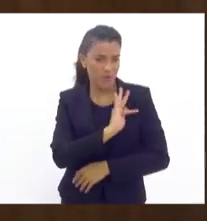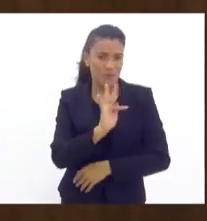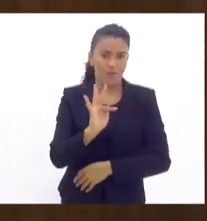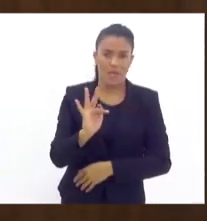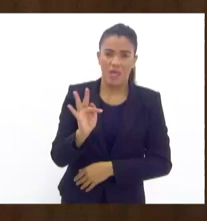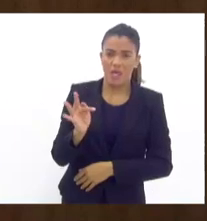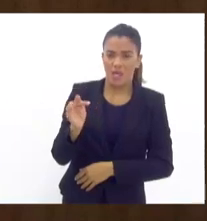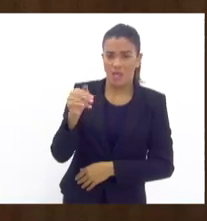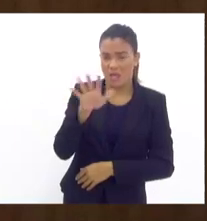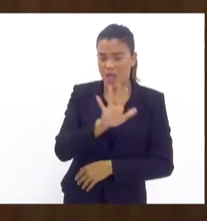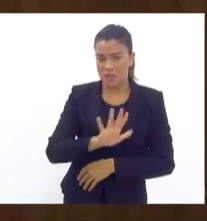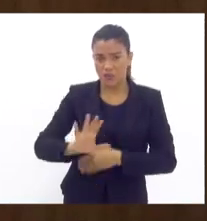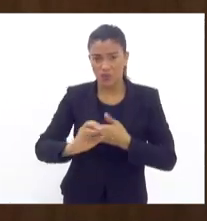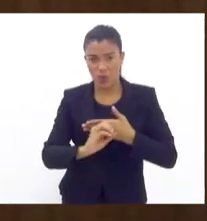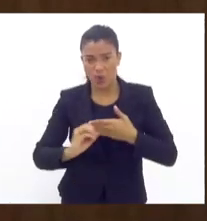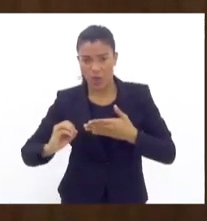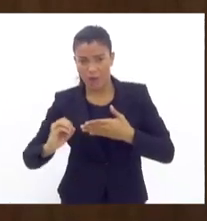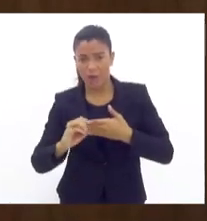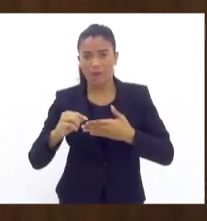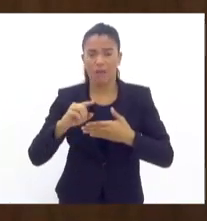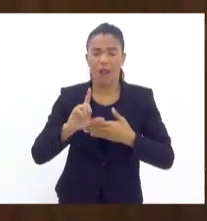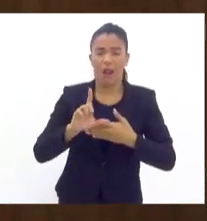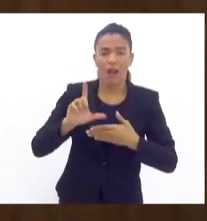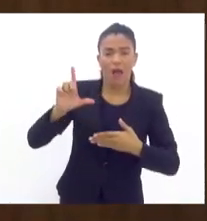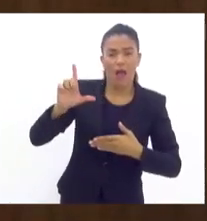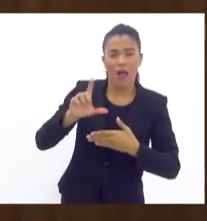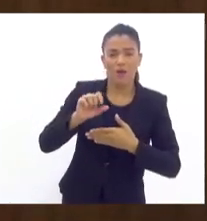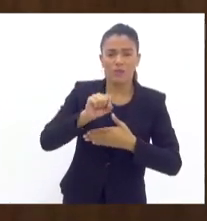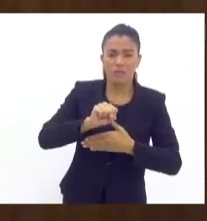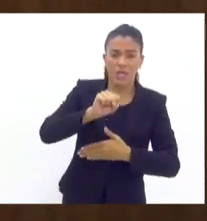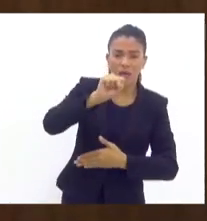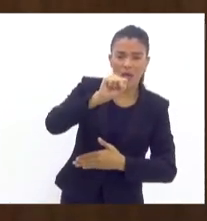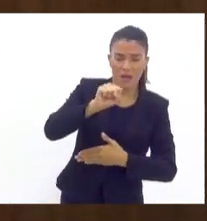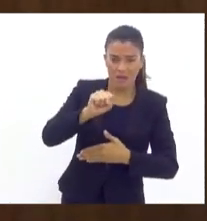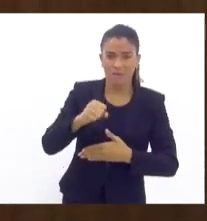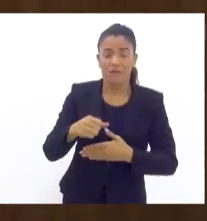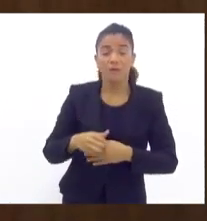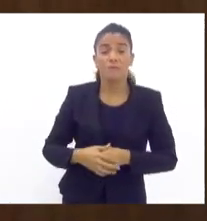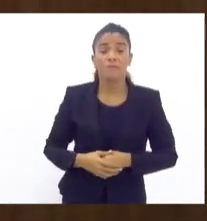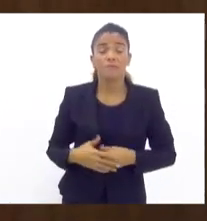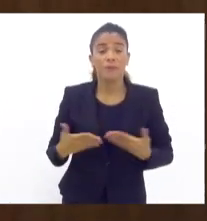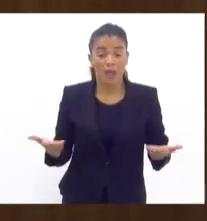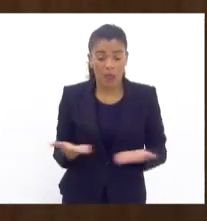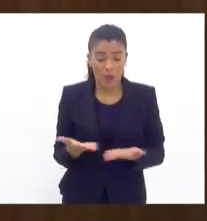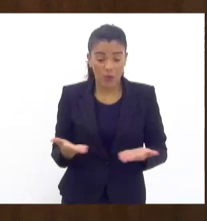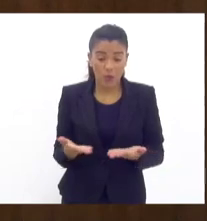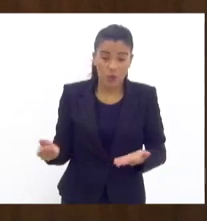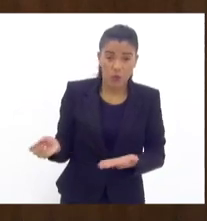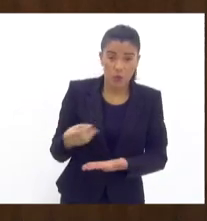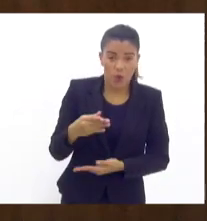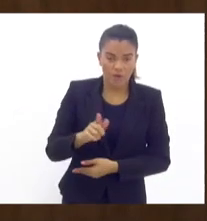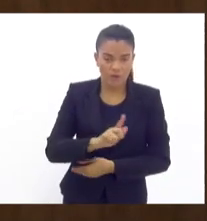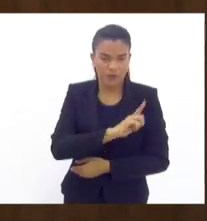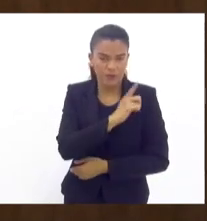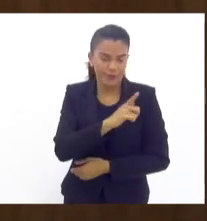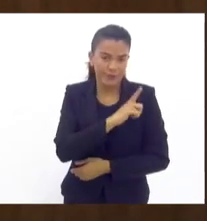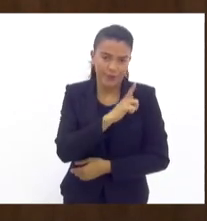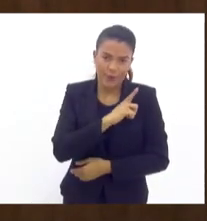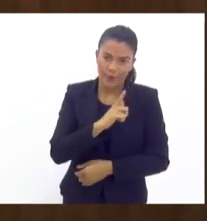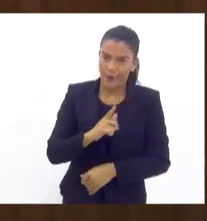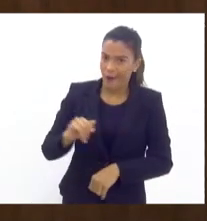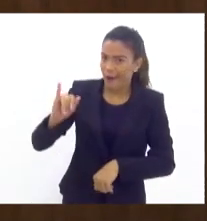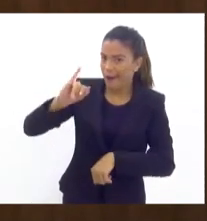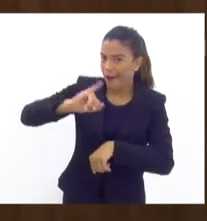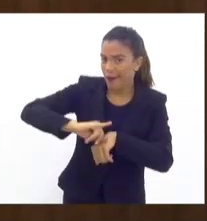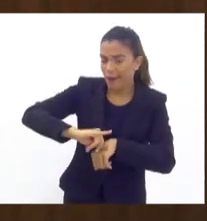para a zona oeste, para a região dos lagos, para a região serrana. E essa atual gestão, infelizmente, a capital está